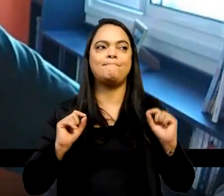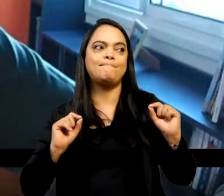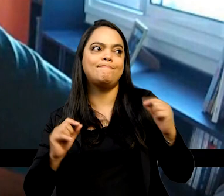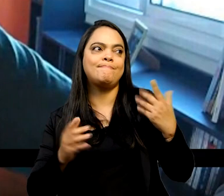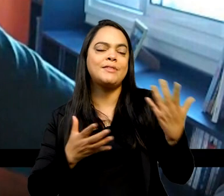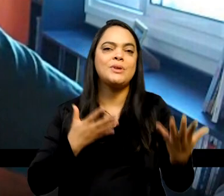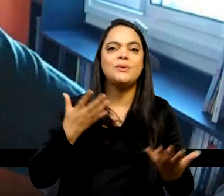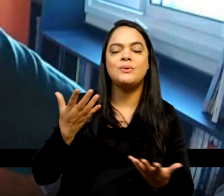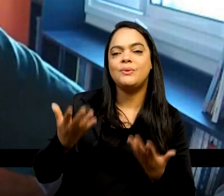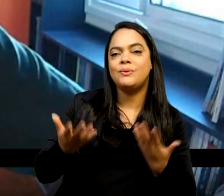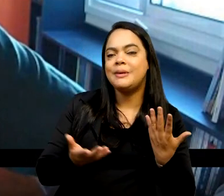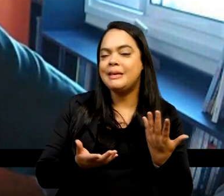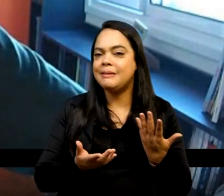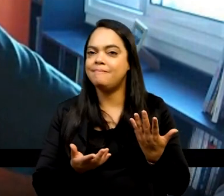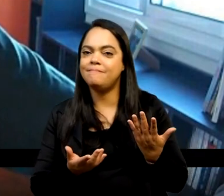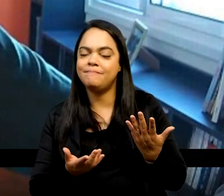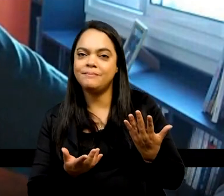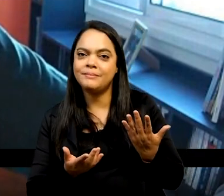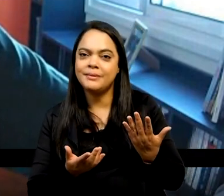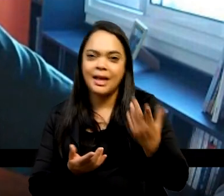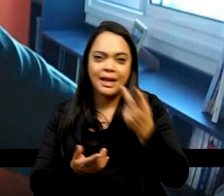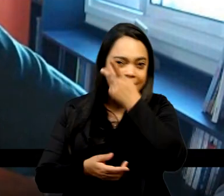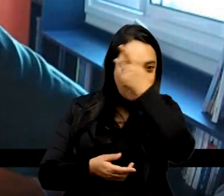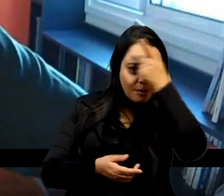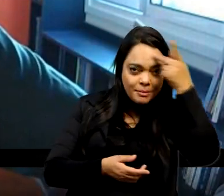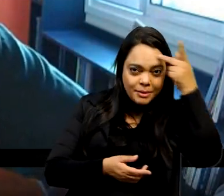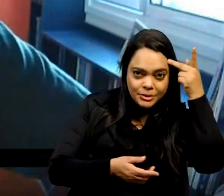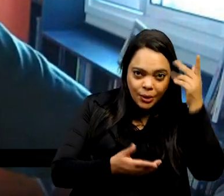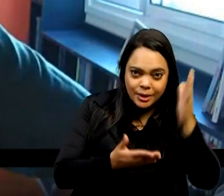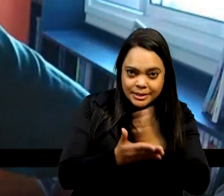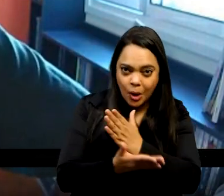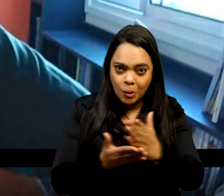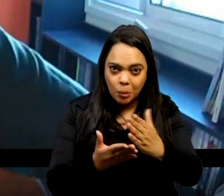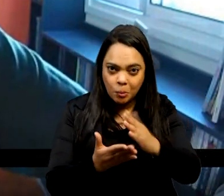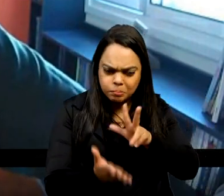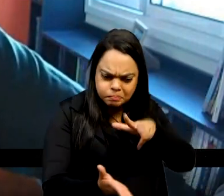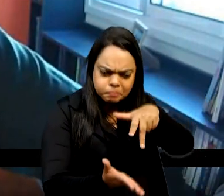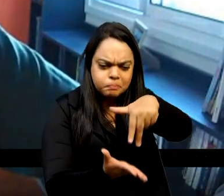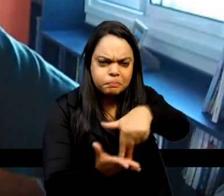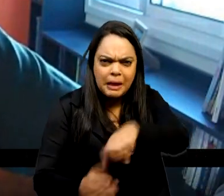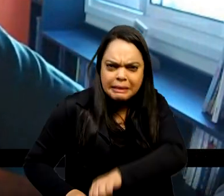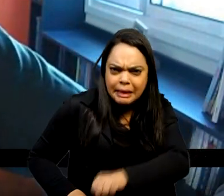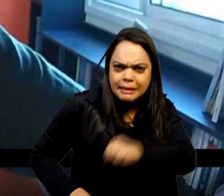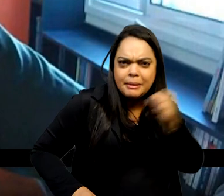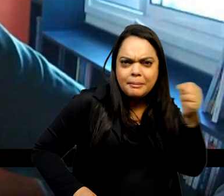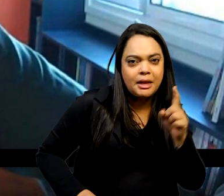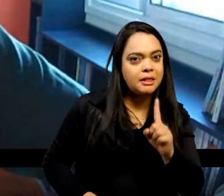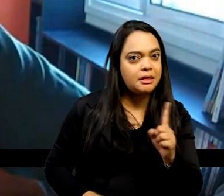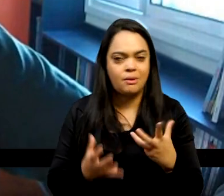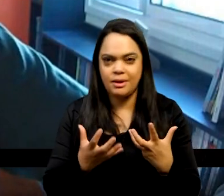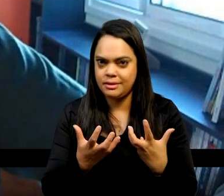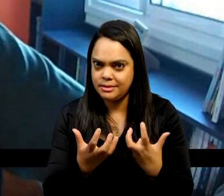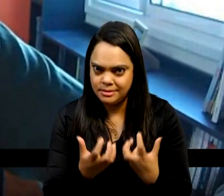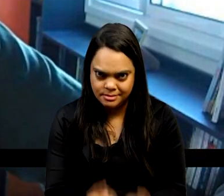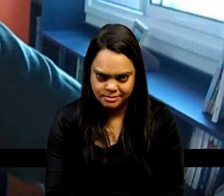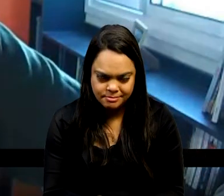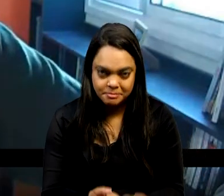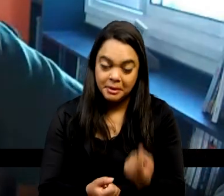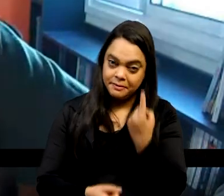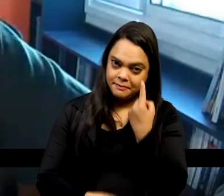instituída por alguns dos próprios protagonistas da independência do Brasil. Muito interessante. Então, olha só,